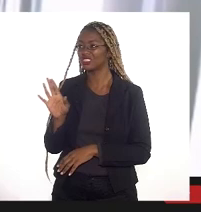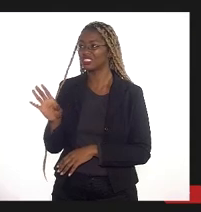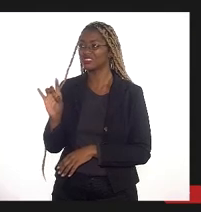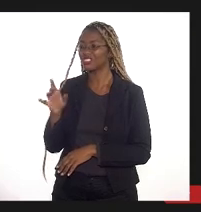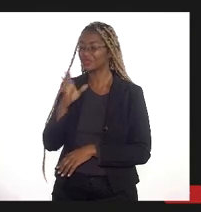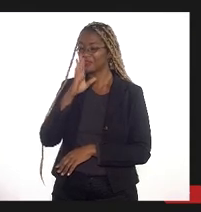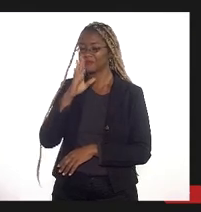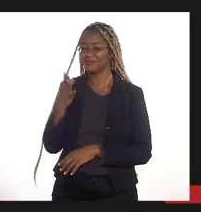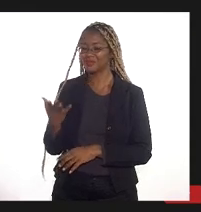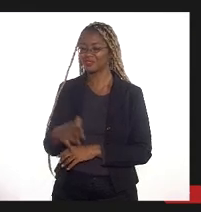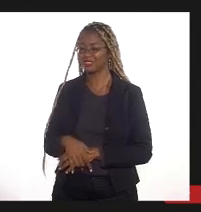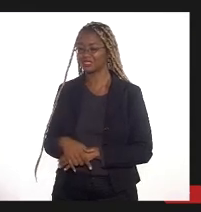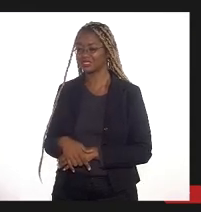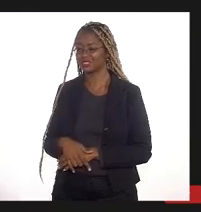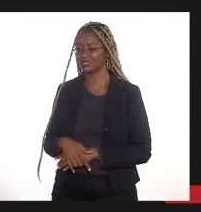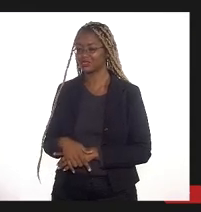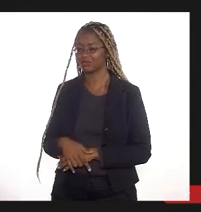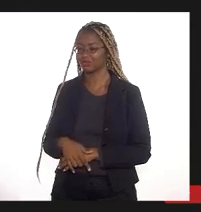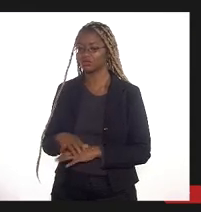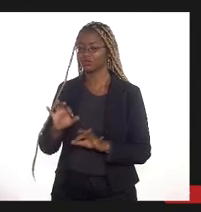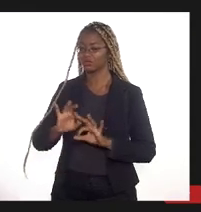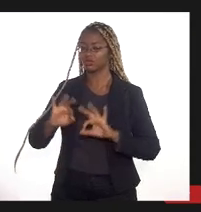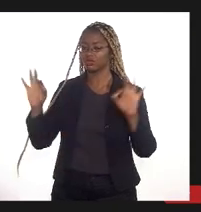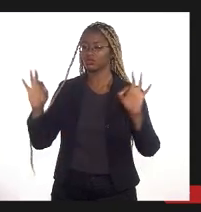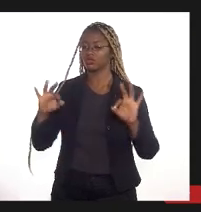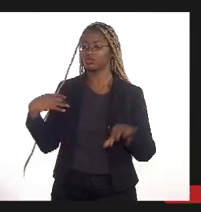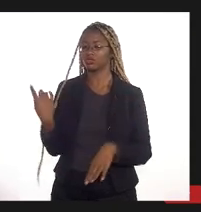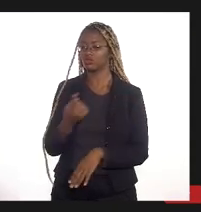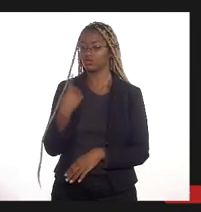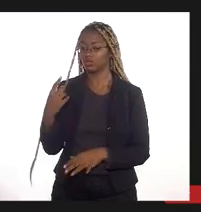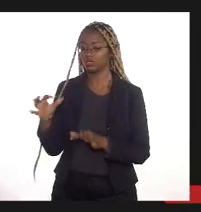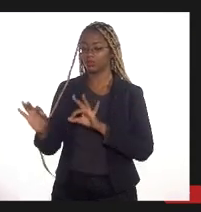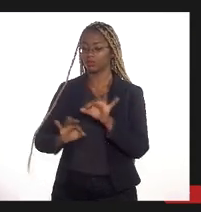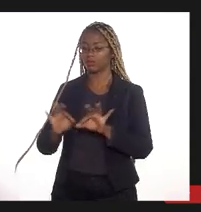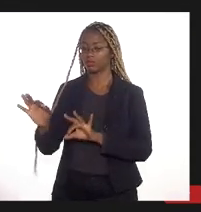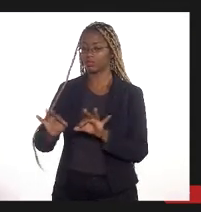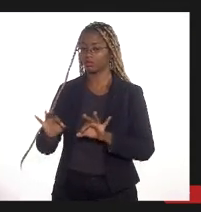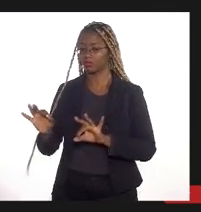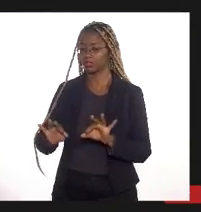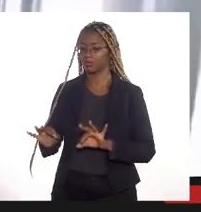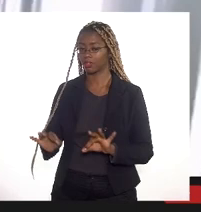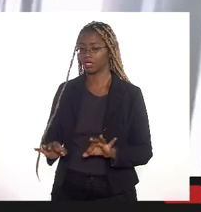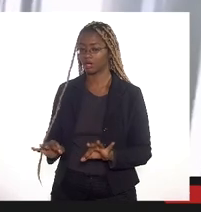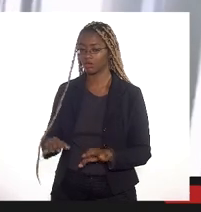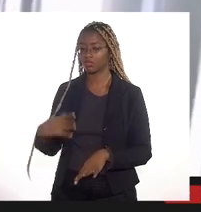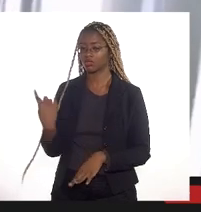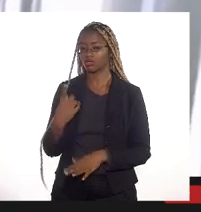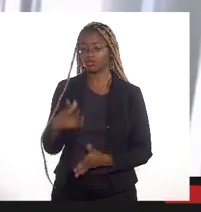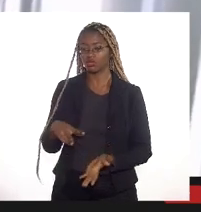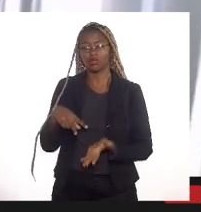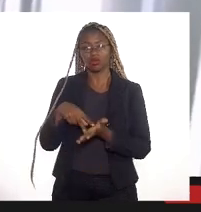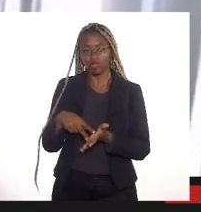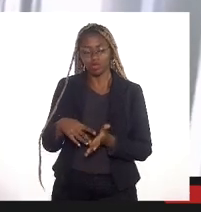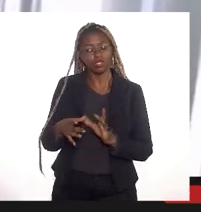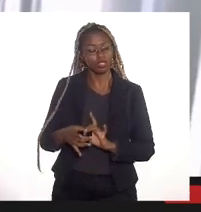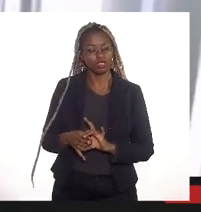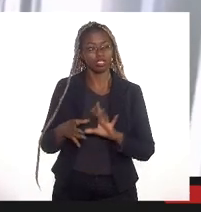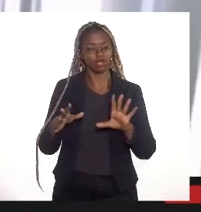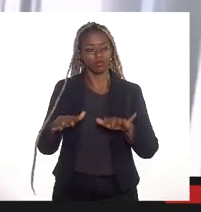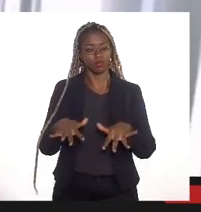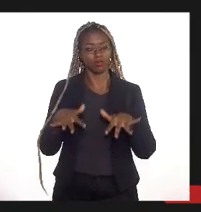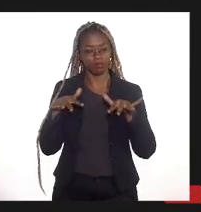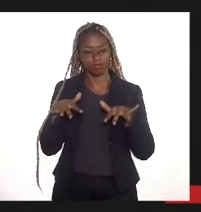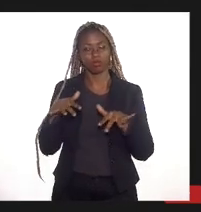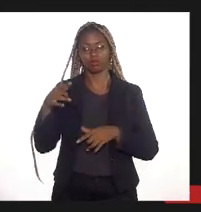agradeço beleza a gente a gente está nessa construção então a gente se coloca à disposição para construir essa audiência